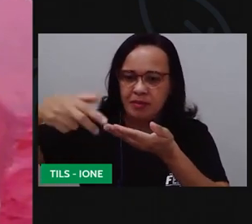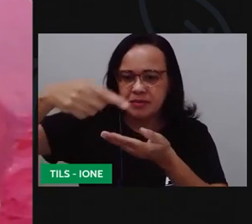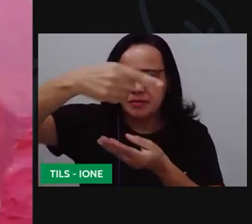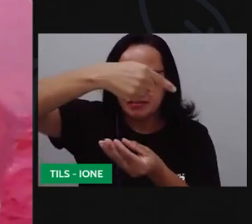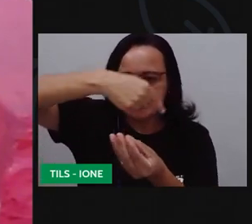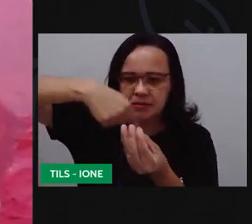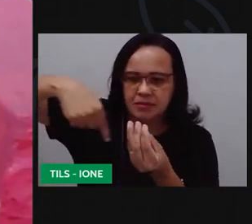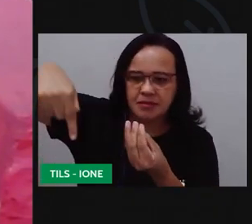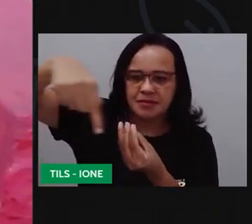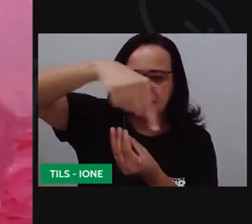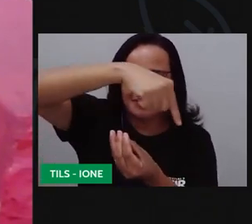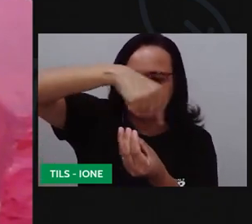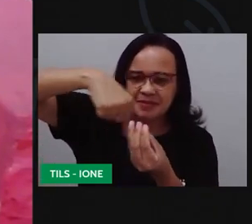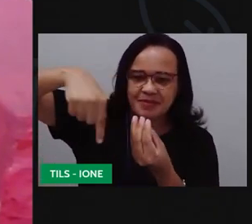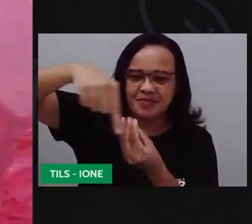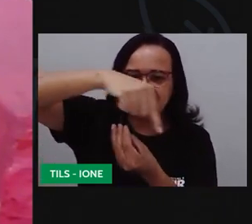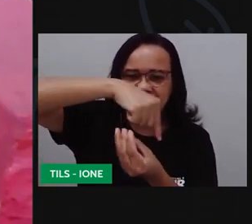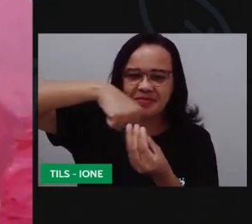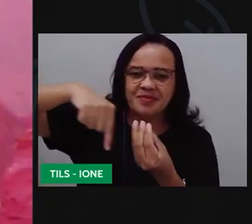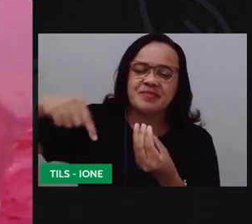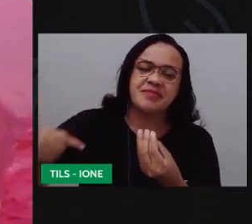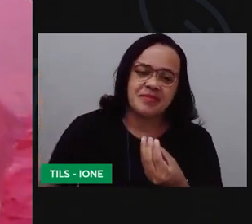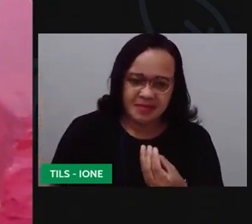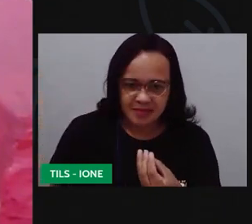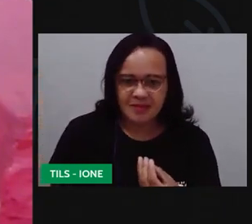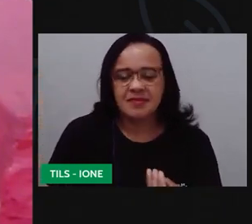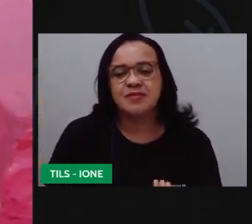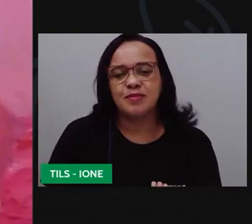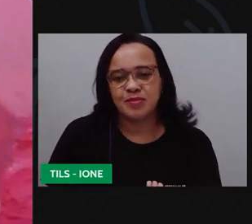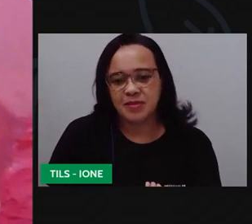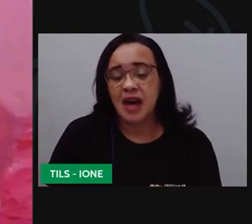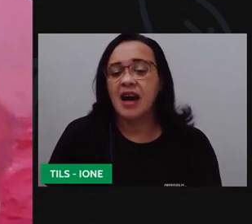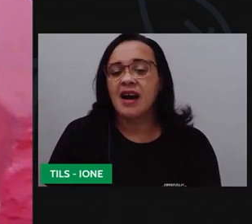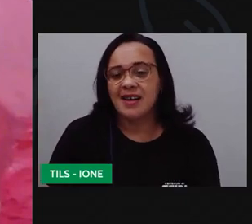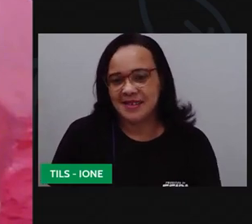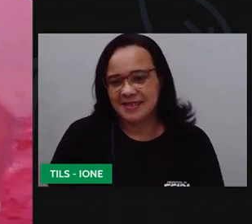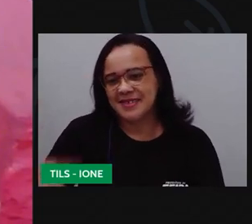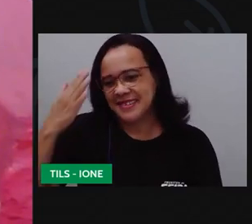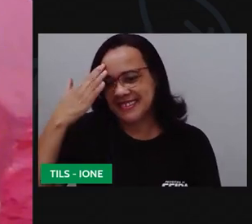em volta ó a pró passando em volta viu só? ó